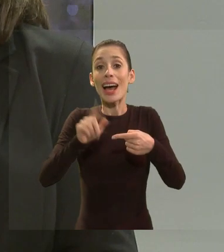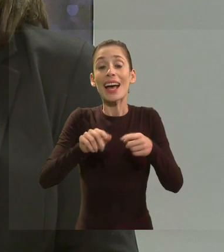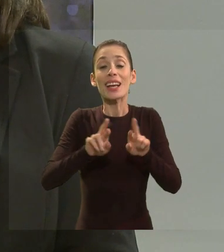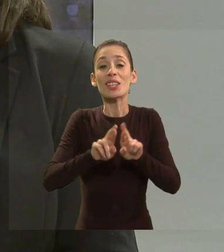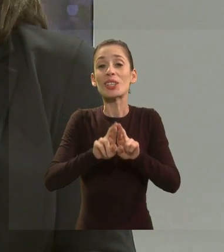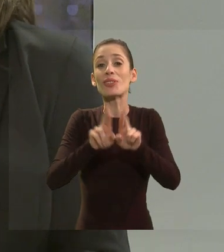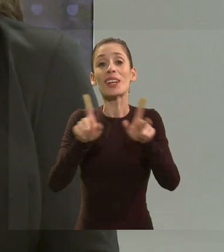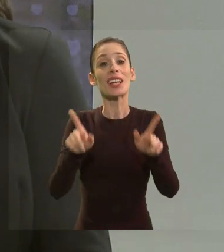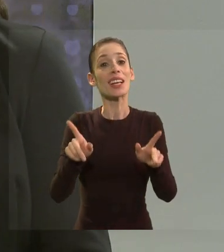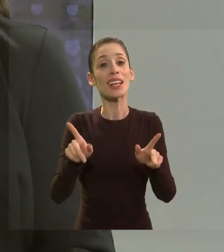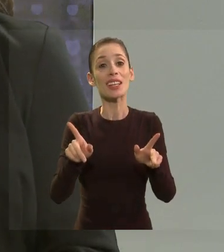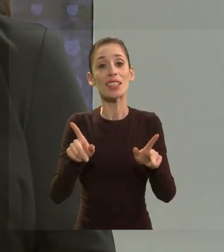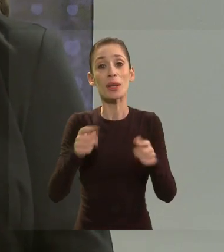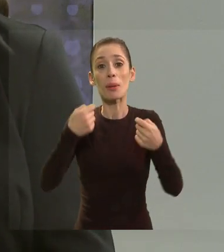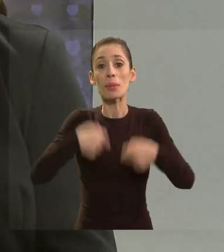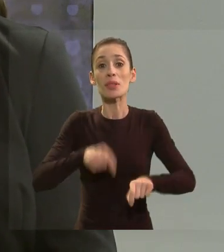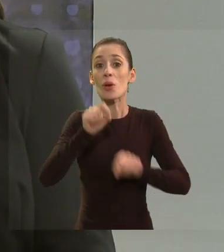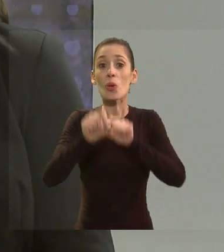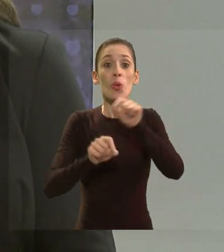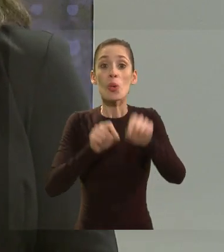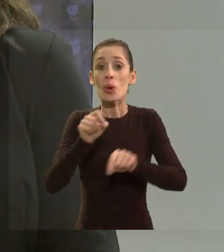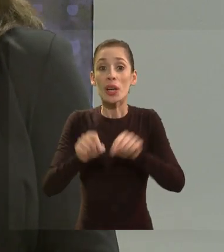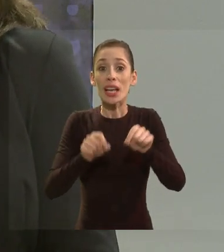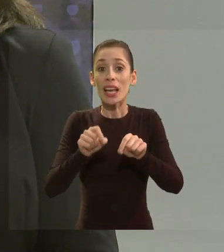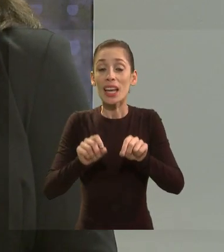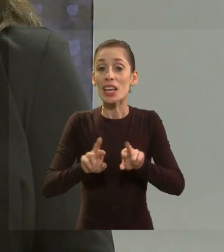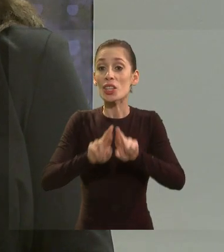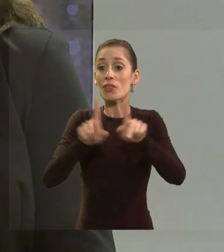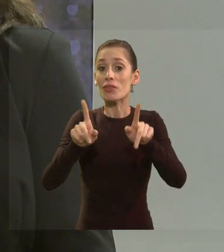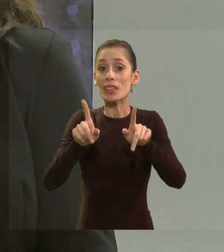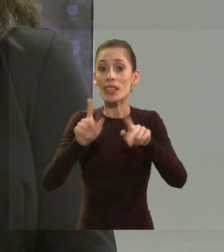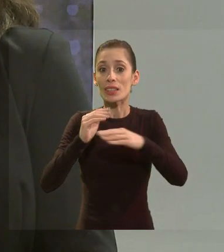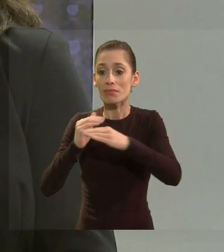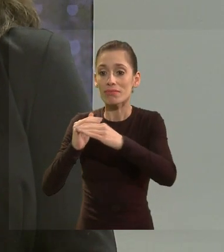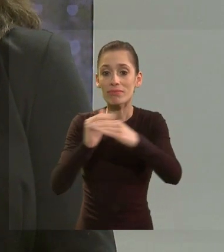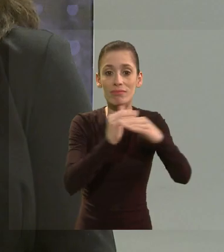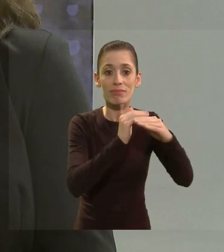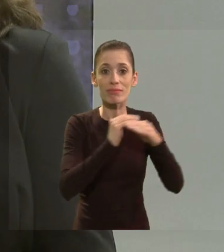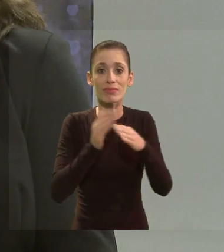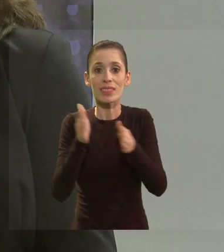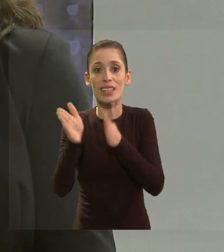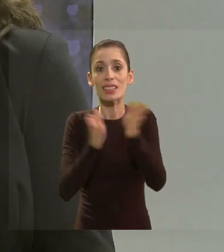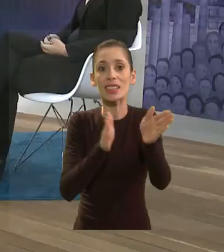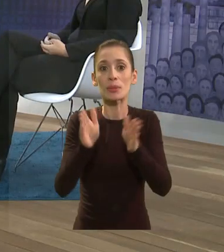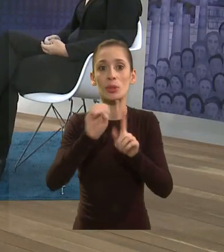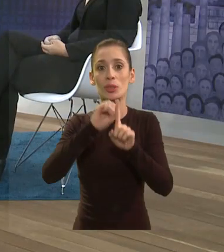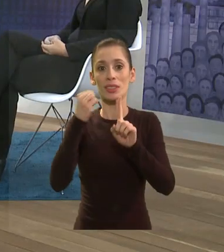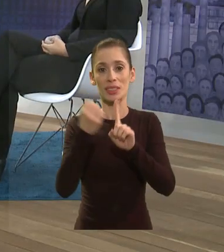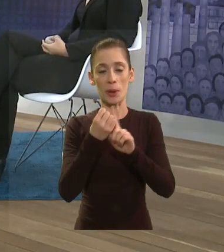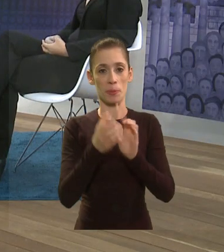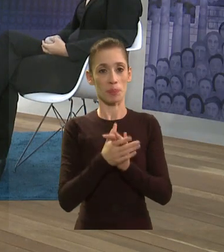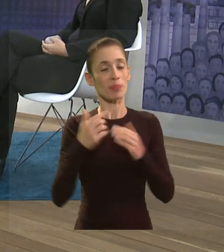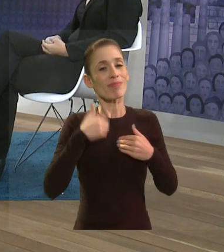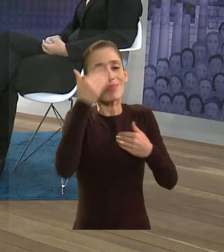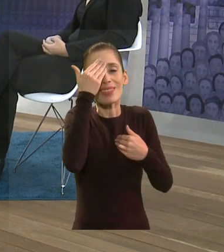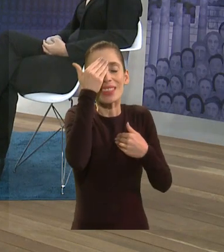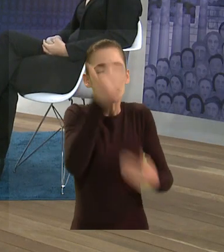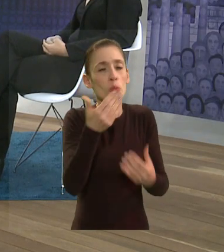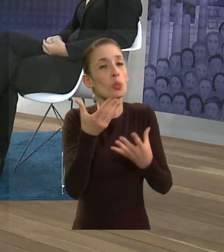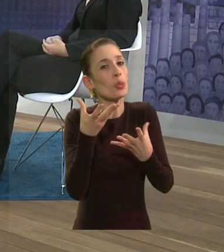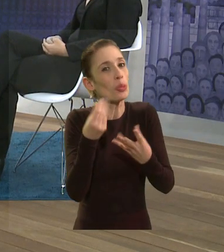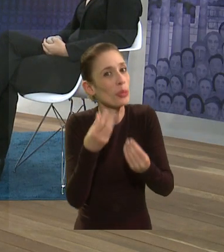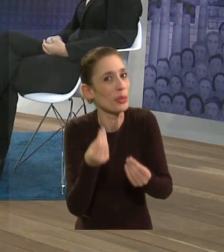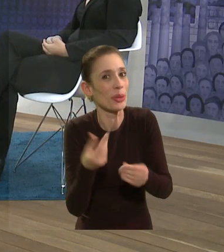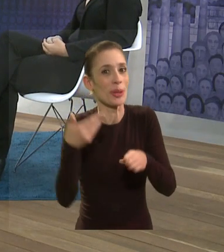para essa pessoa ter se construído condições de equidade social perfeito professora agradeço muito